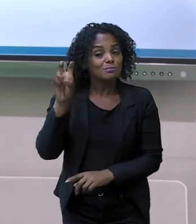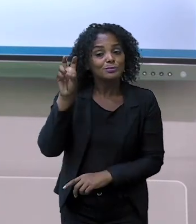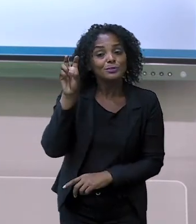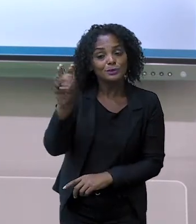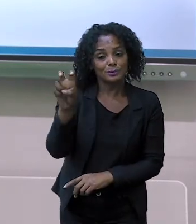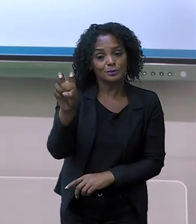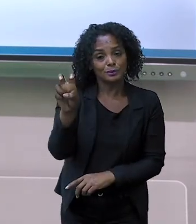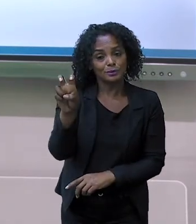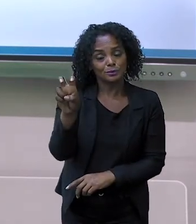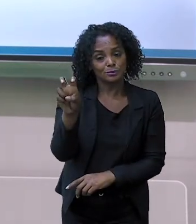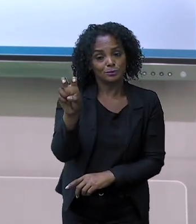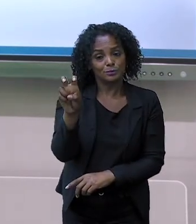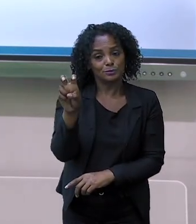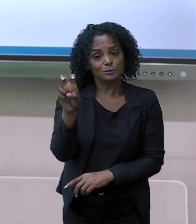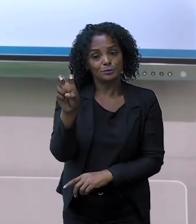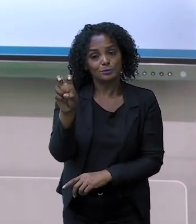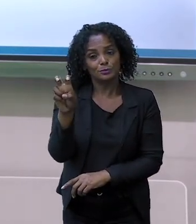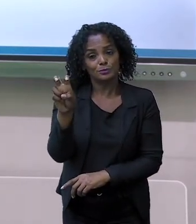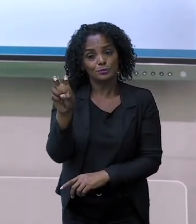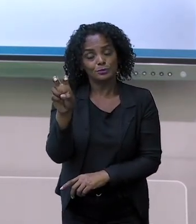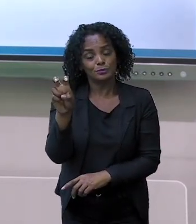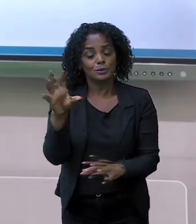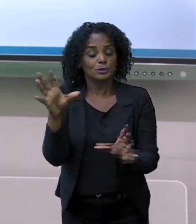dois, três, quatro, cinco. Olha lá.